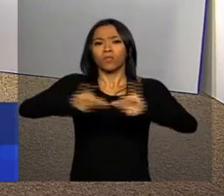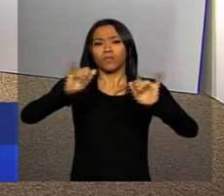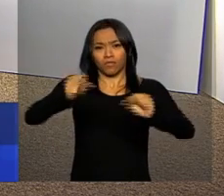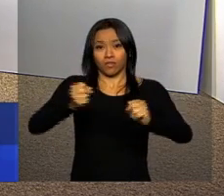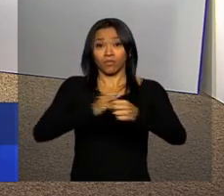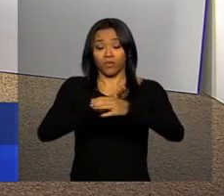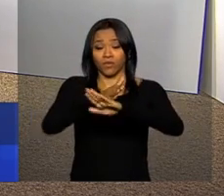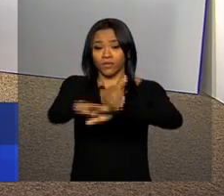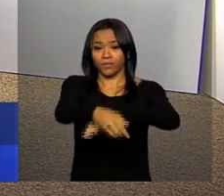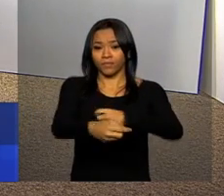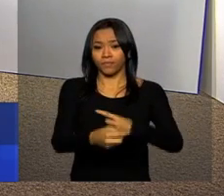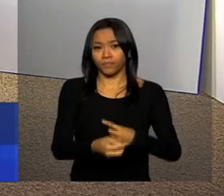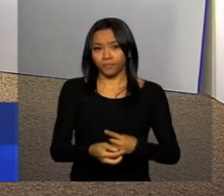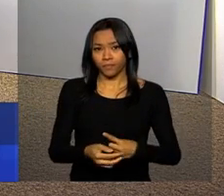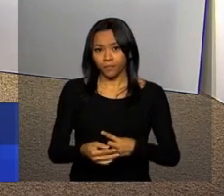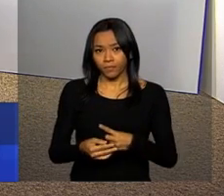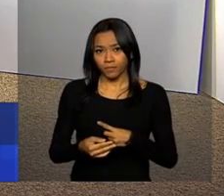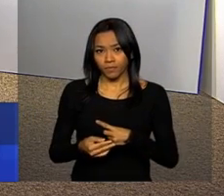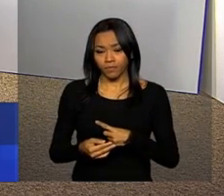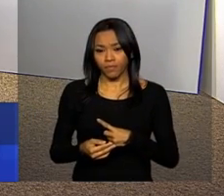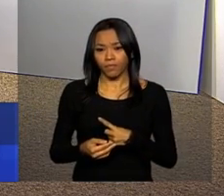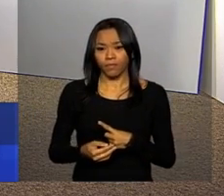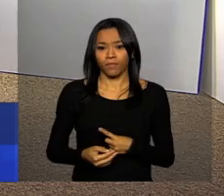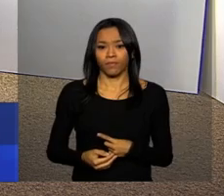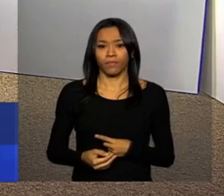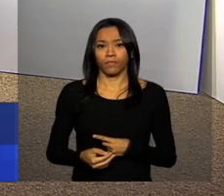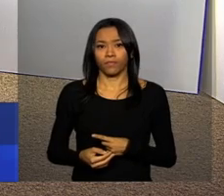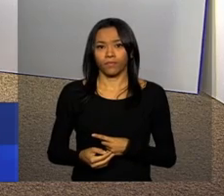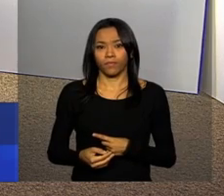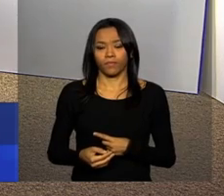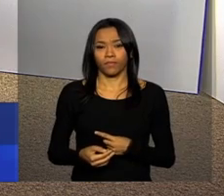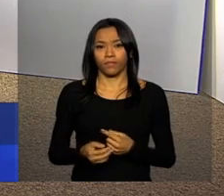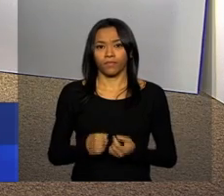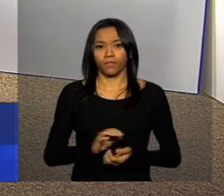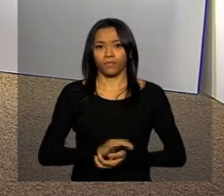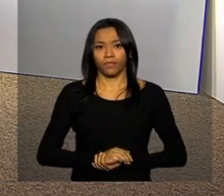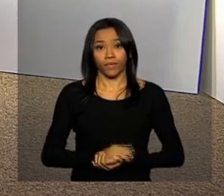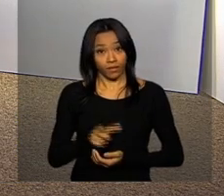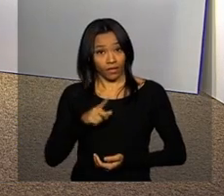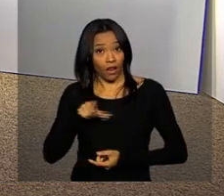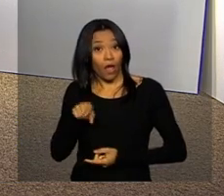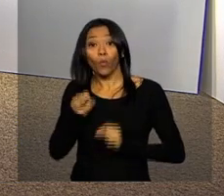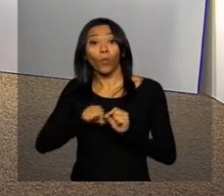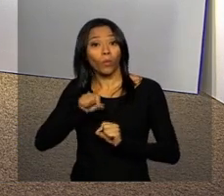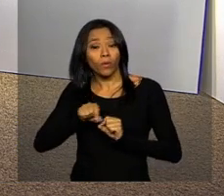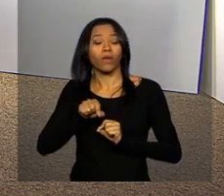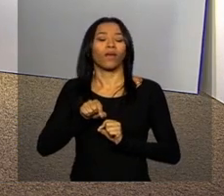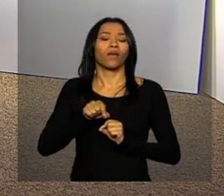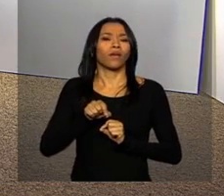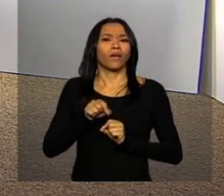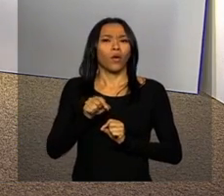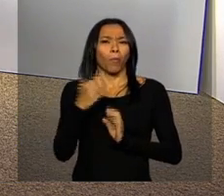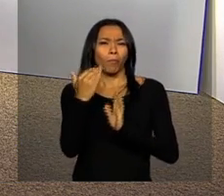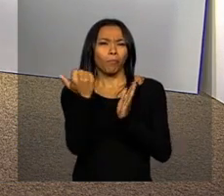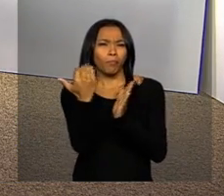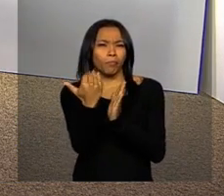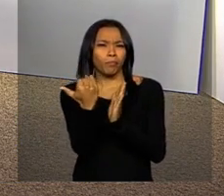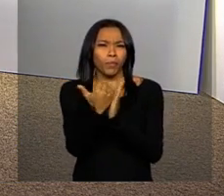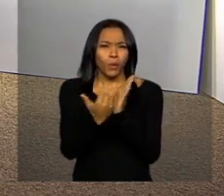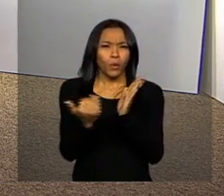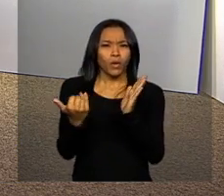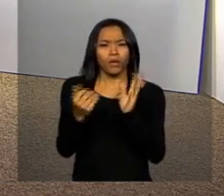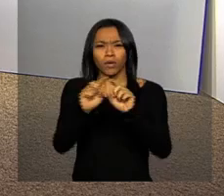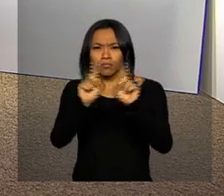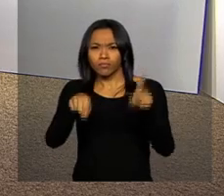página da Receita Federal, receita.fazenda.gov.br. Lá também você encontra o programa para download,